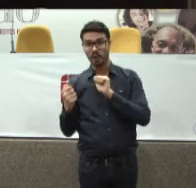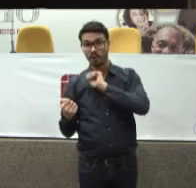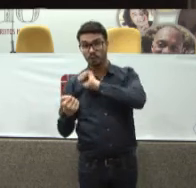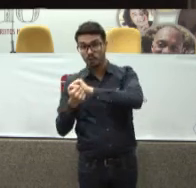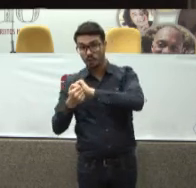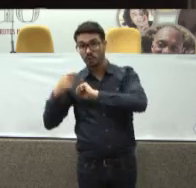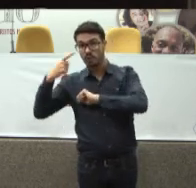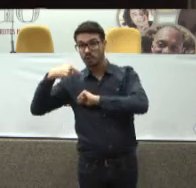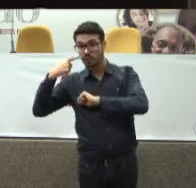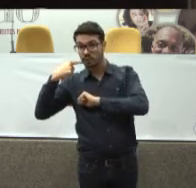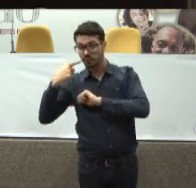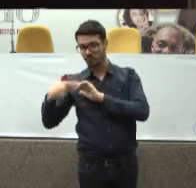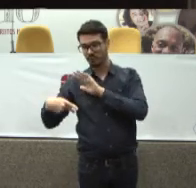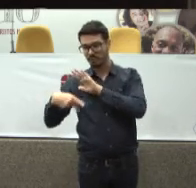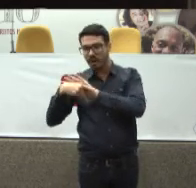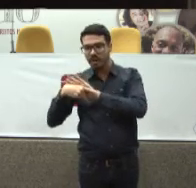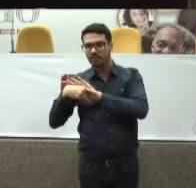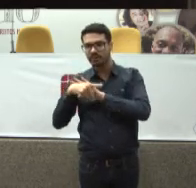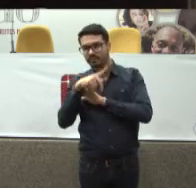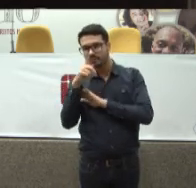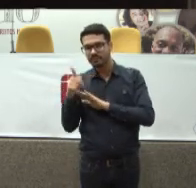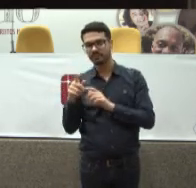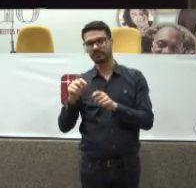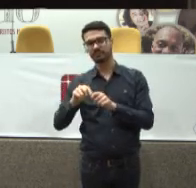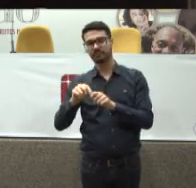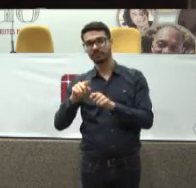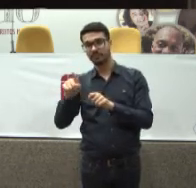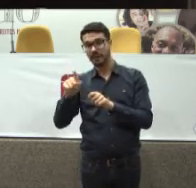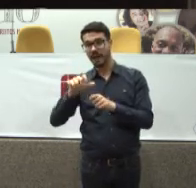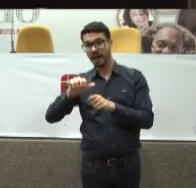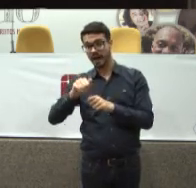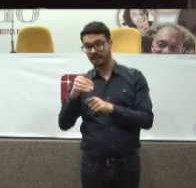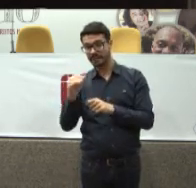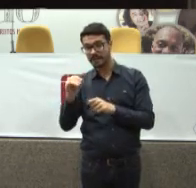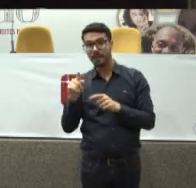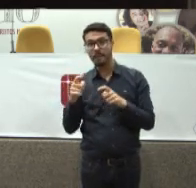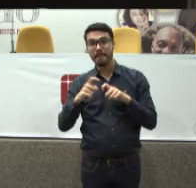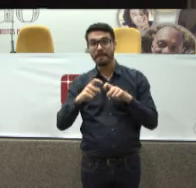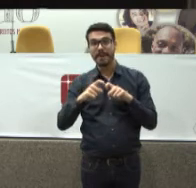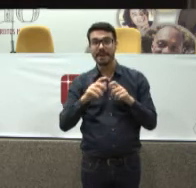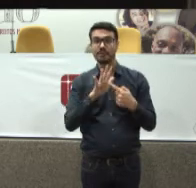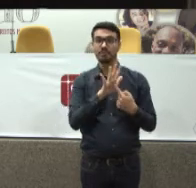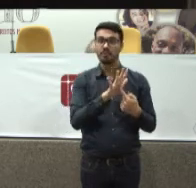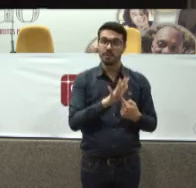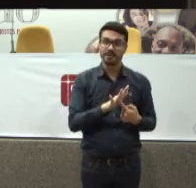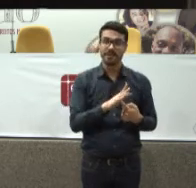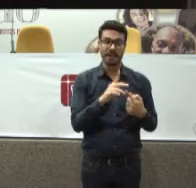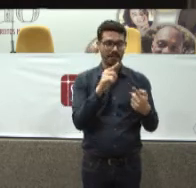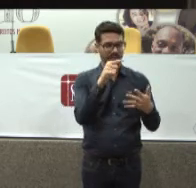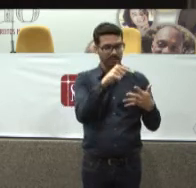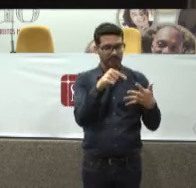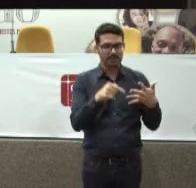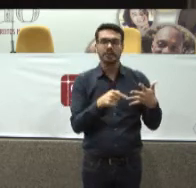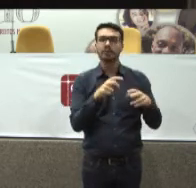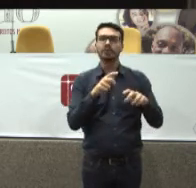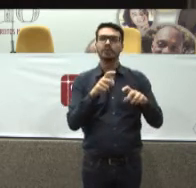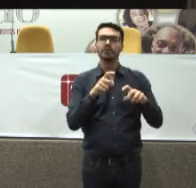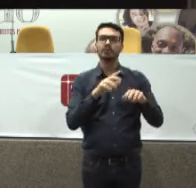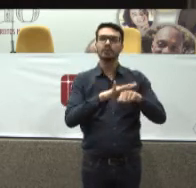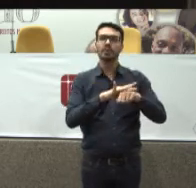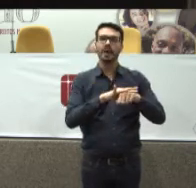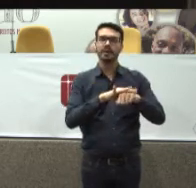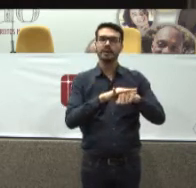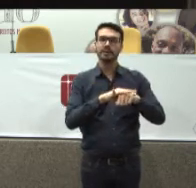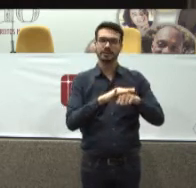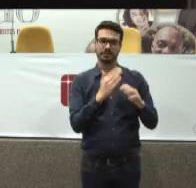Especializados Para realizar essa ação É importante Que os médicos Nos indiquem os doentes Nós fazemos O contato direto Com os